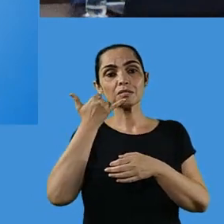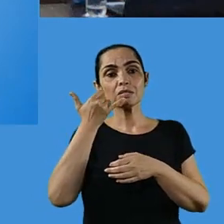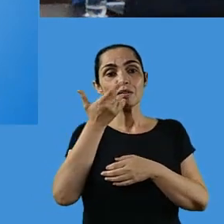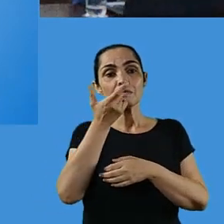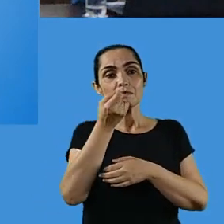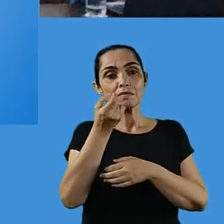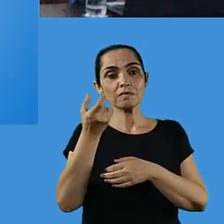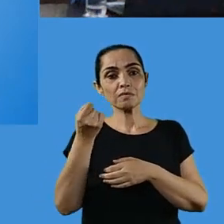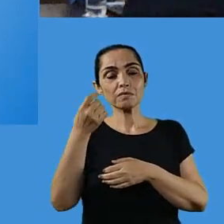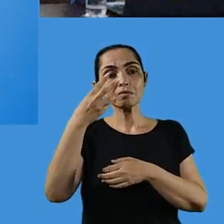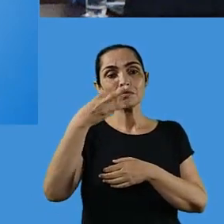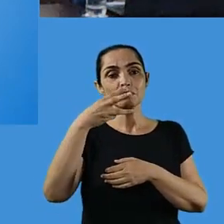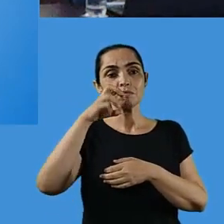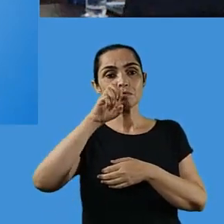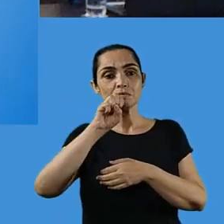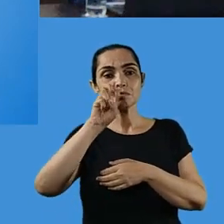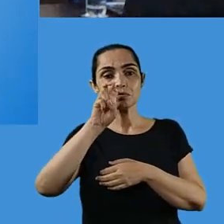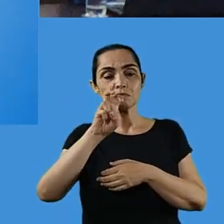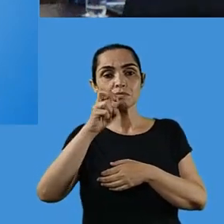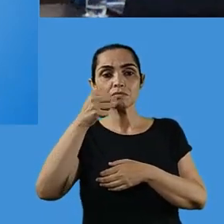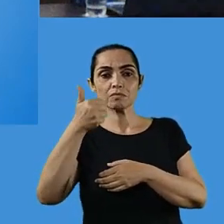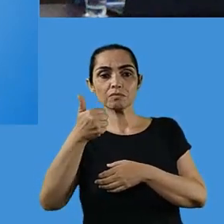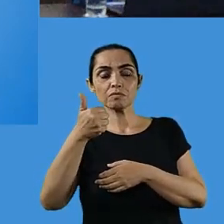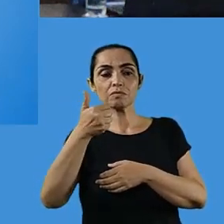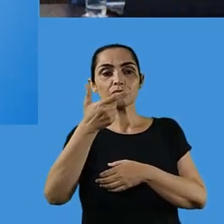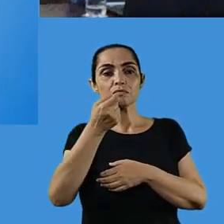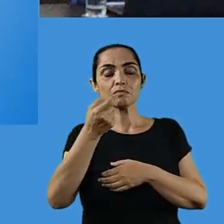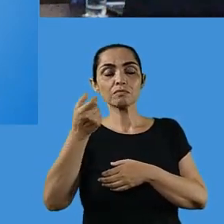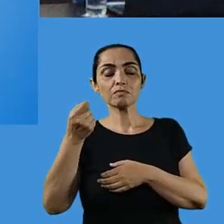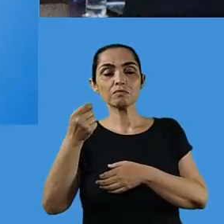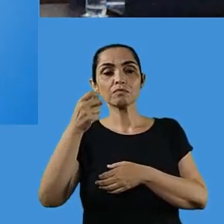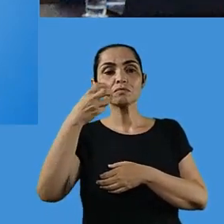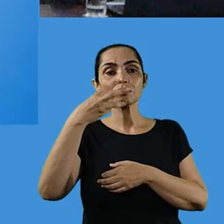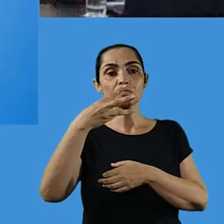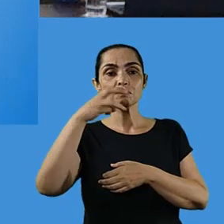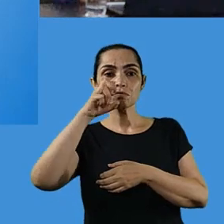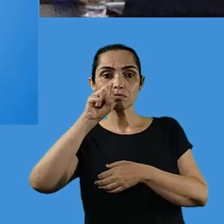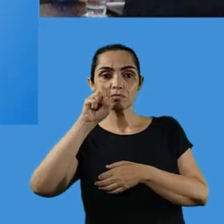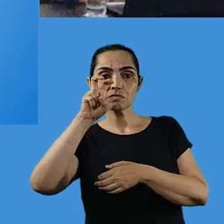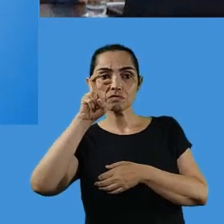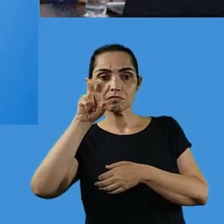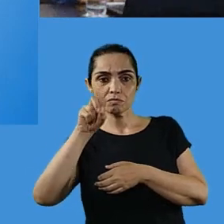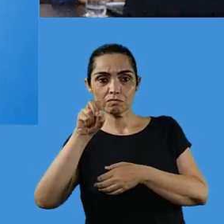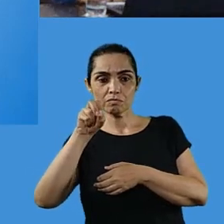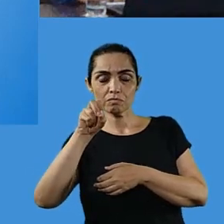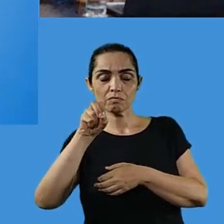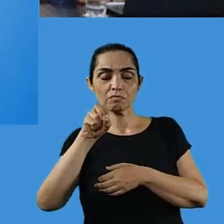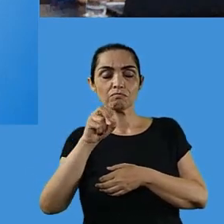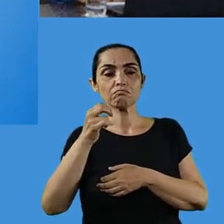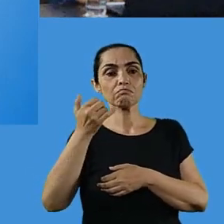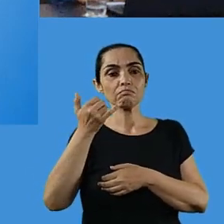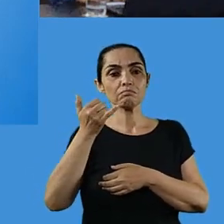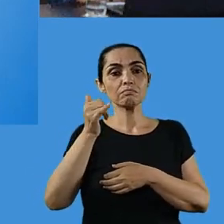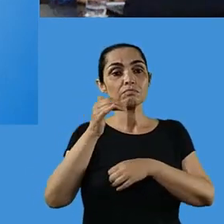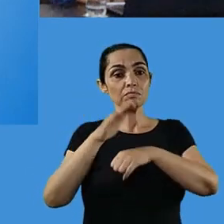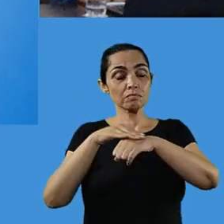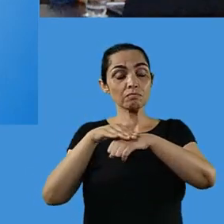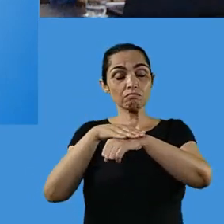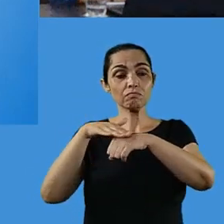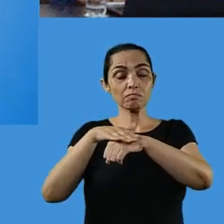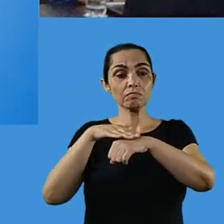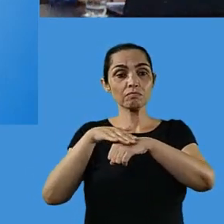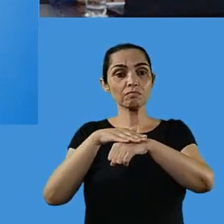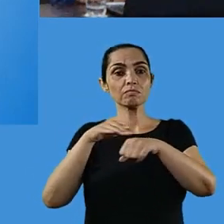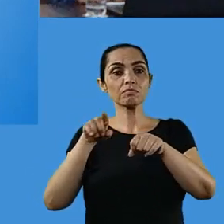2020-3851-2020-3850 e conversando, podendo chamar os professores ali